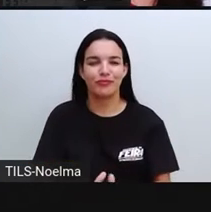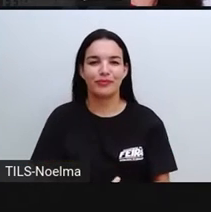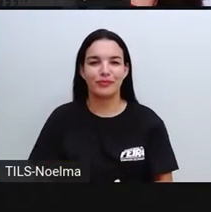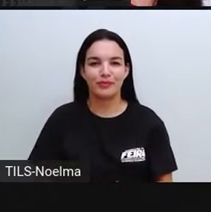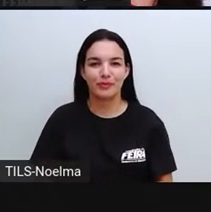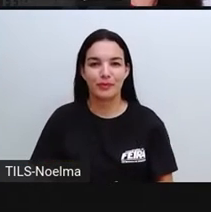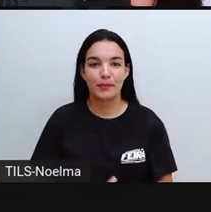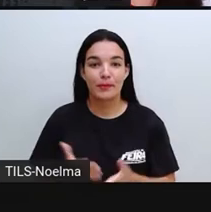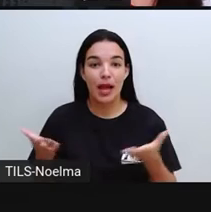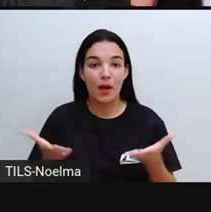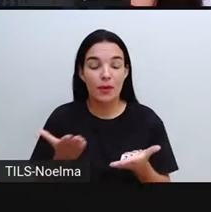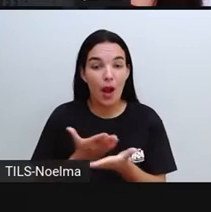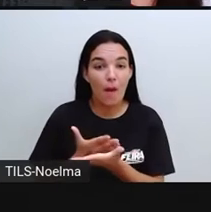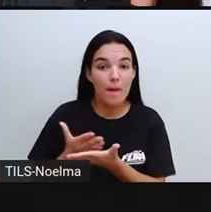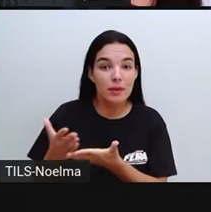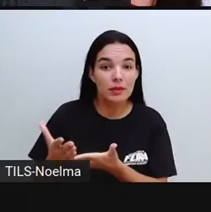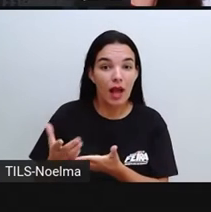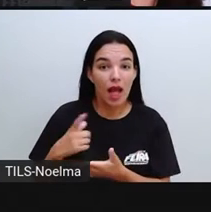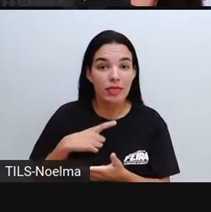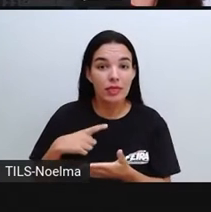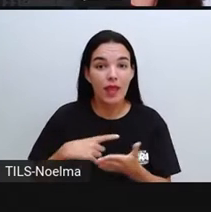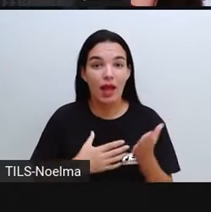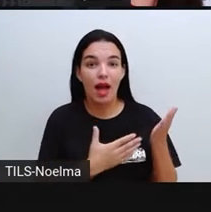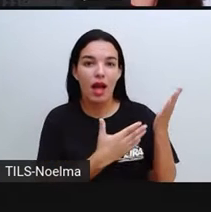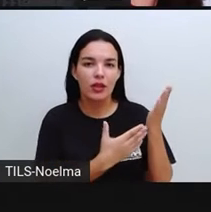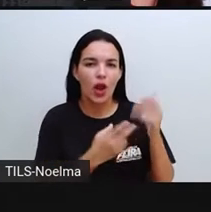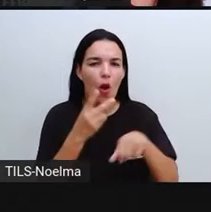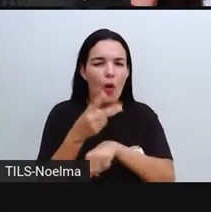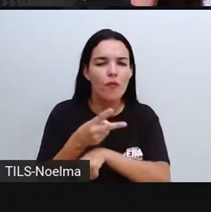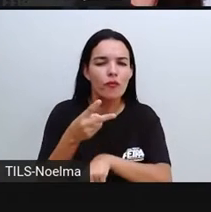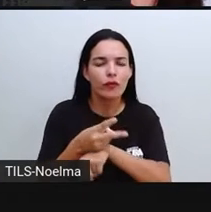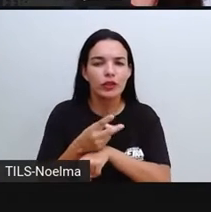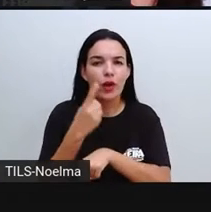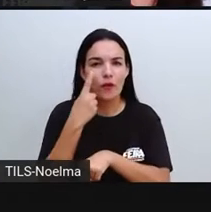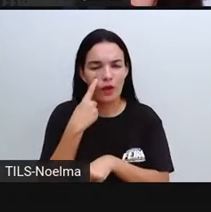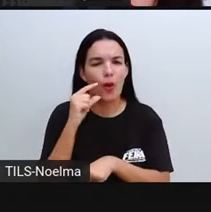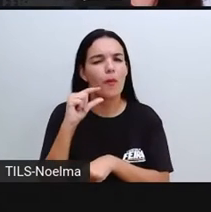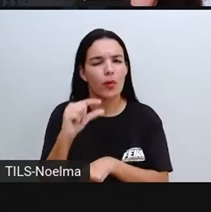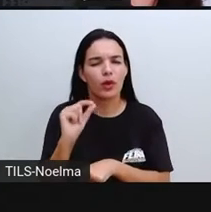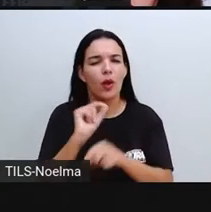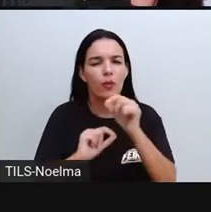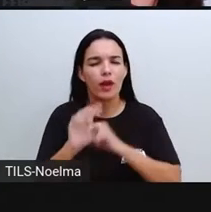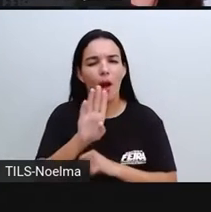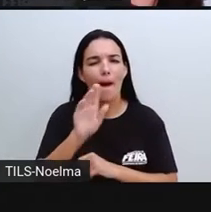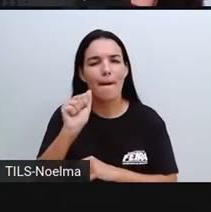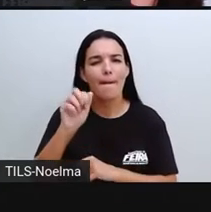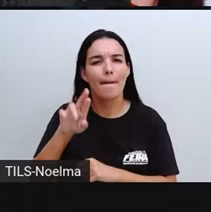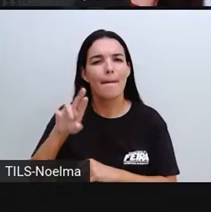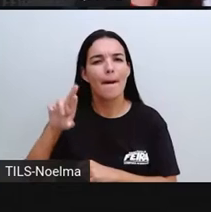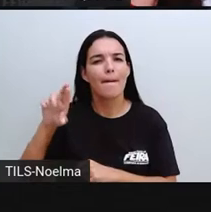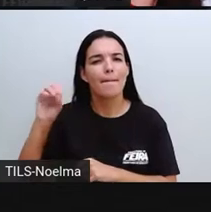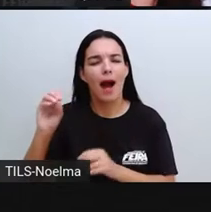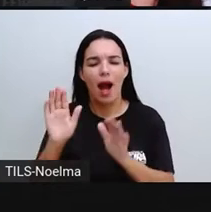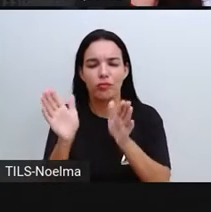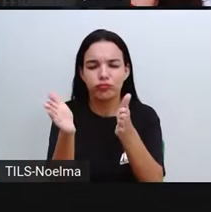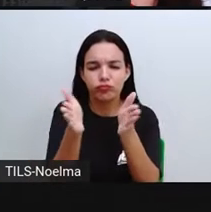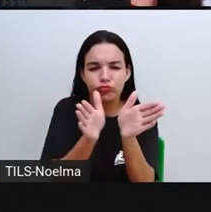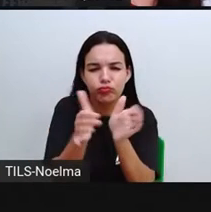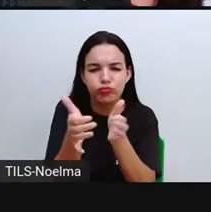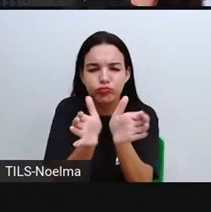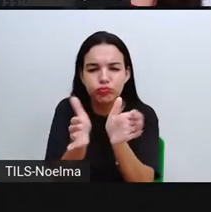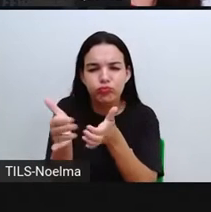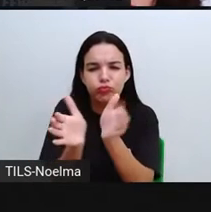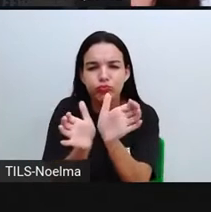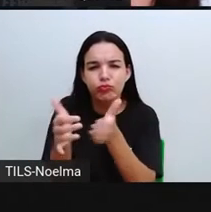Para começar, eu trouxe aqui um pequeno vídeo que vai falar um pouquinho sobre essa arte